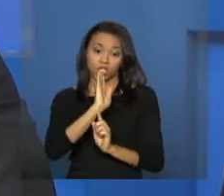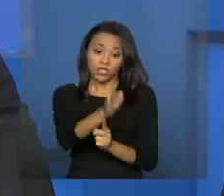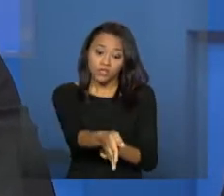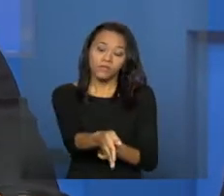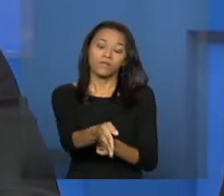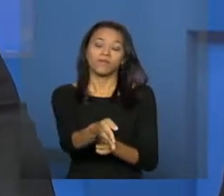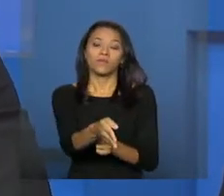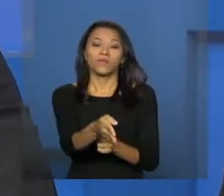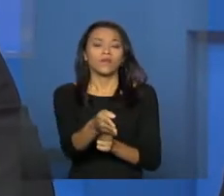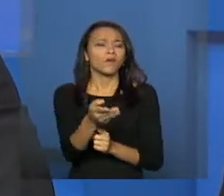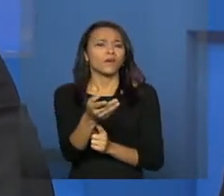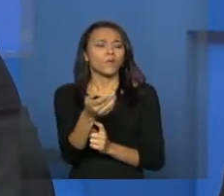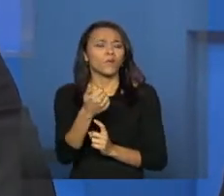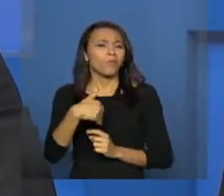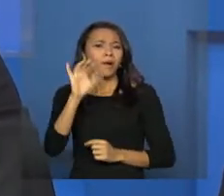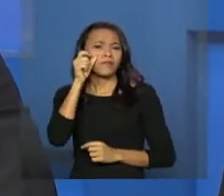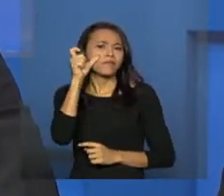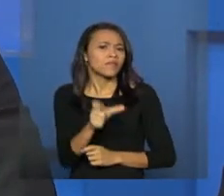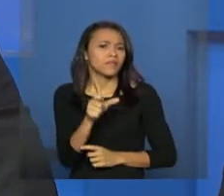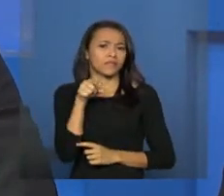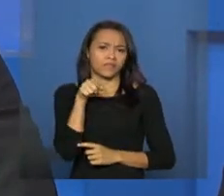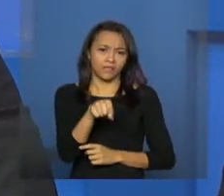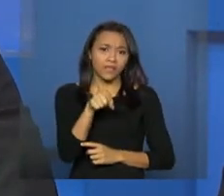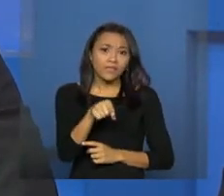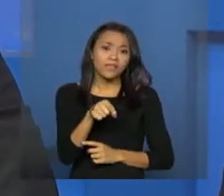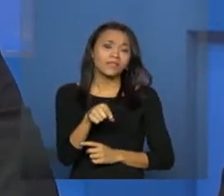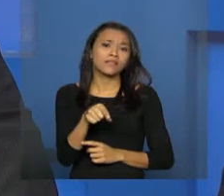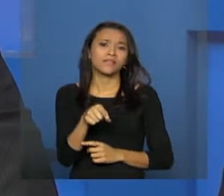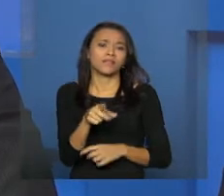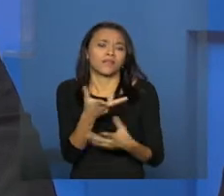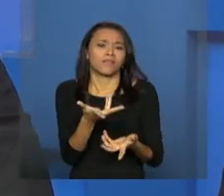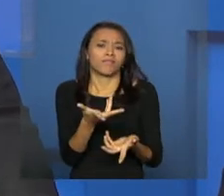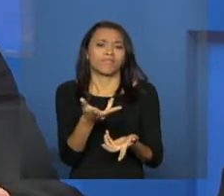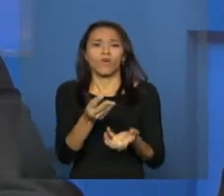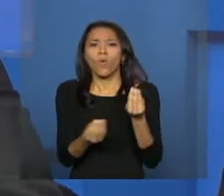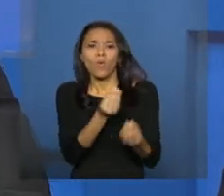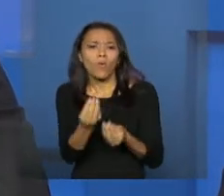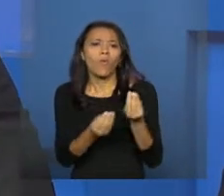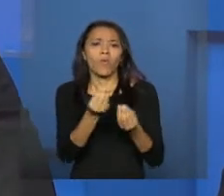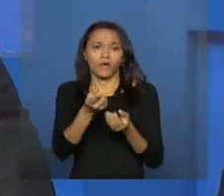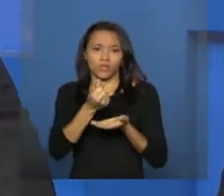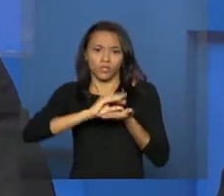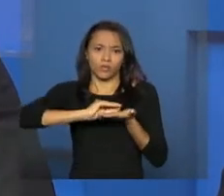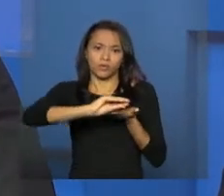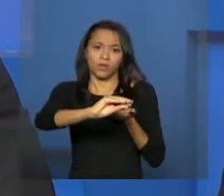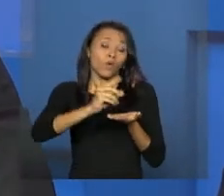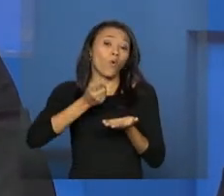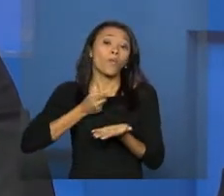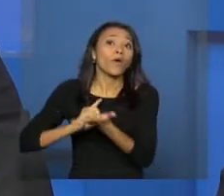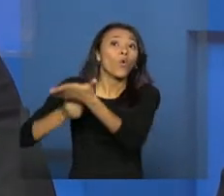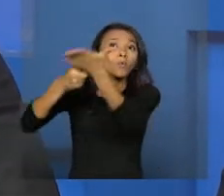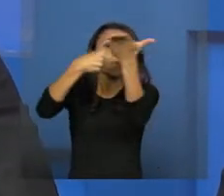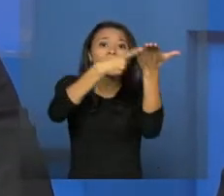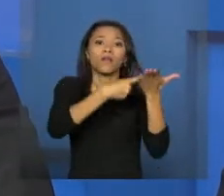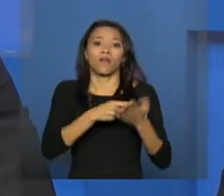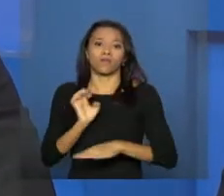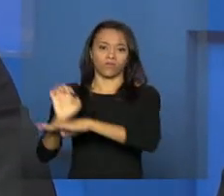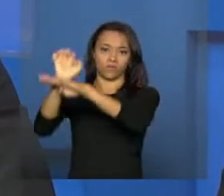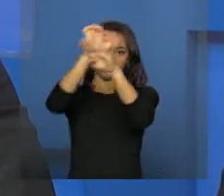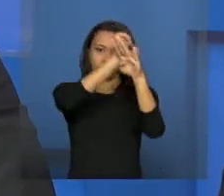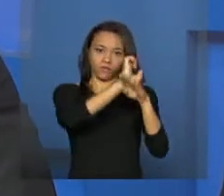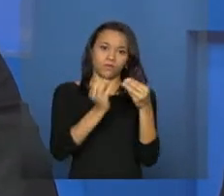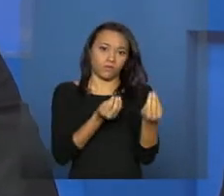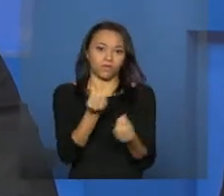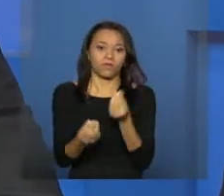O mais interessante dessa forma de transferência é como o recurso é pactuado. A forma convenial,